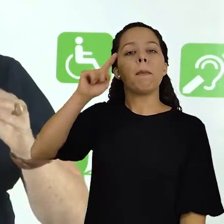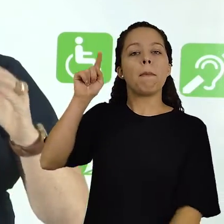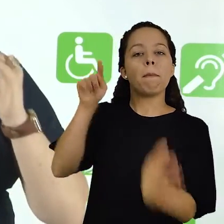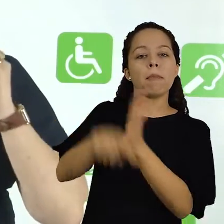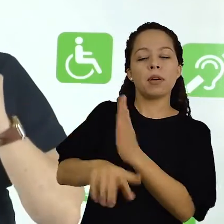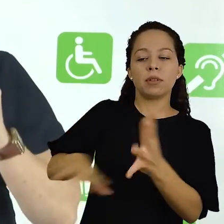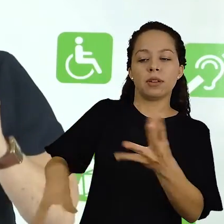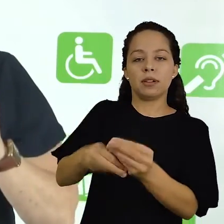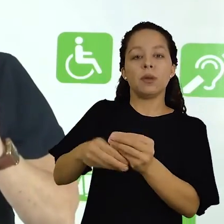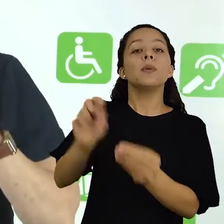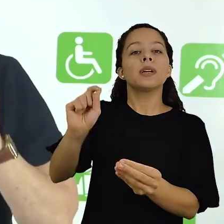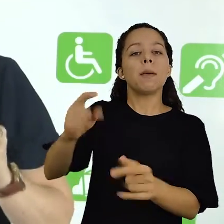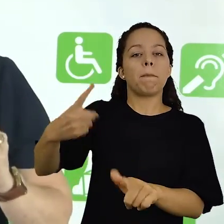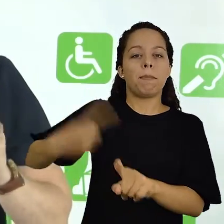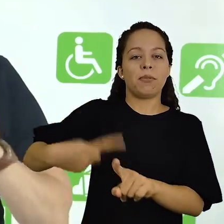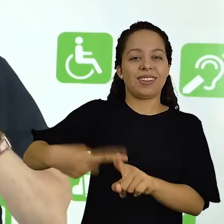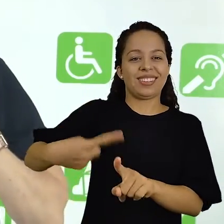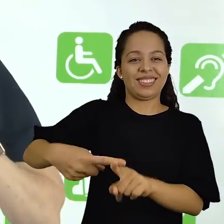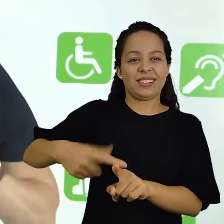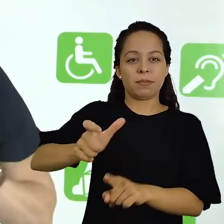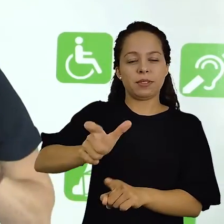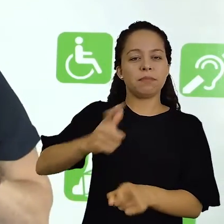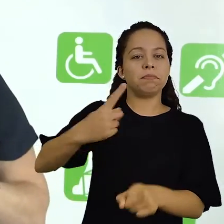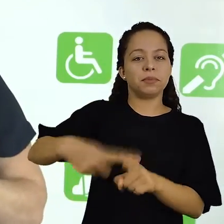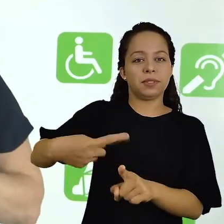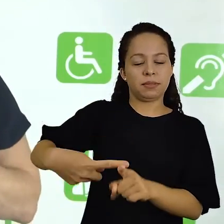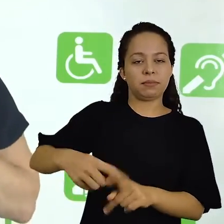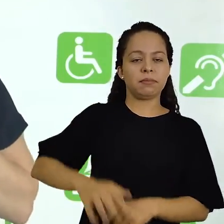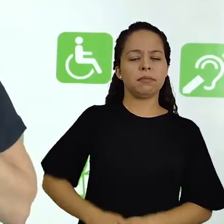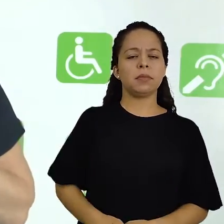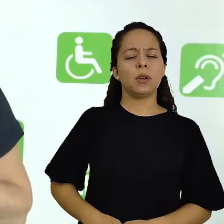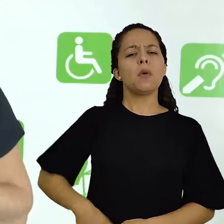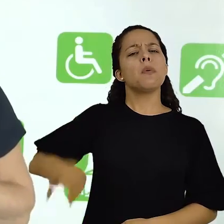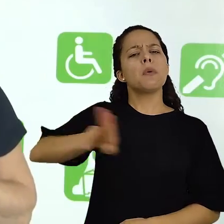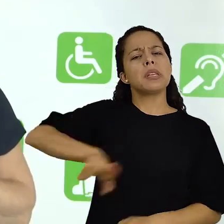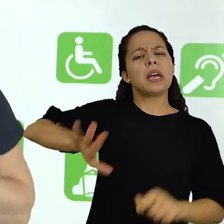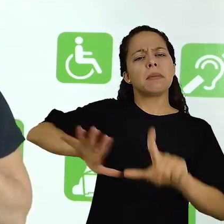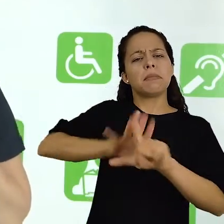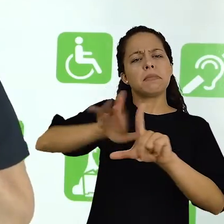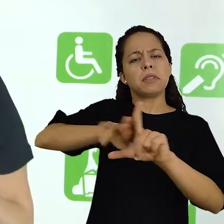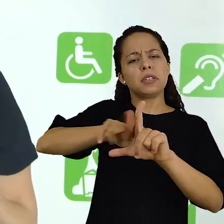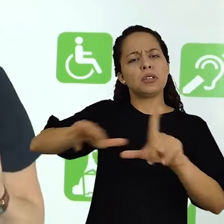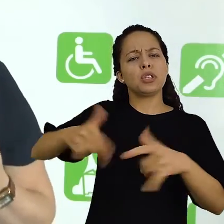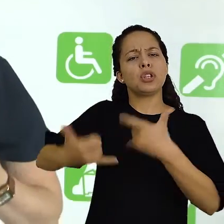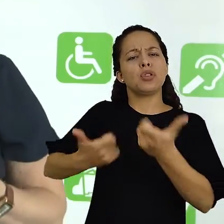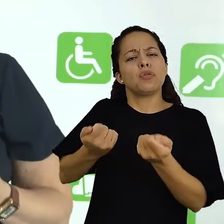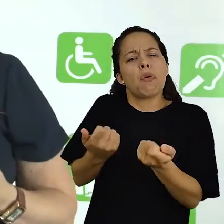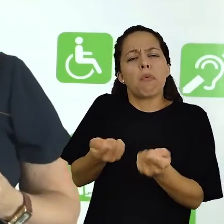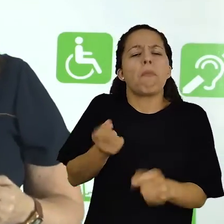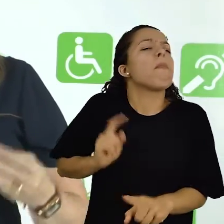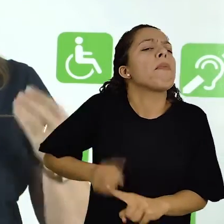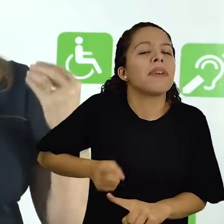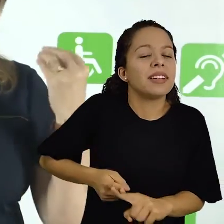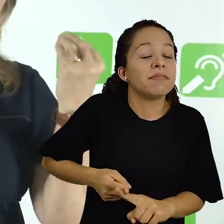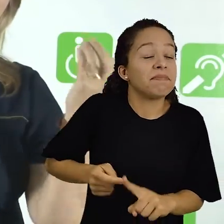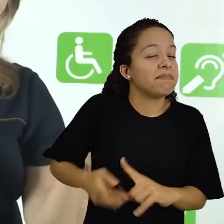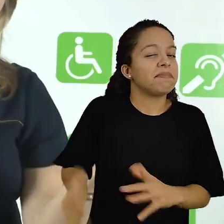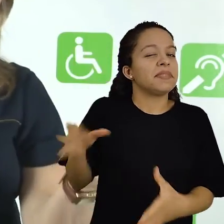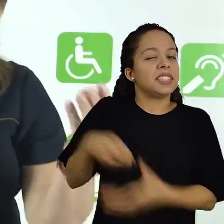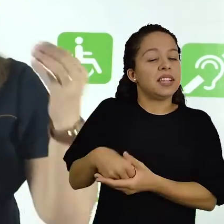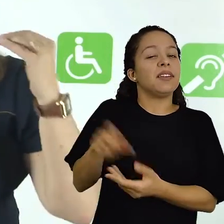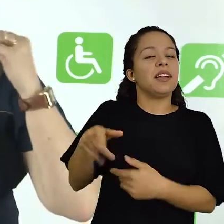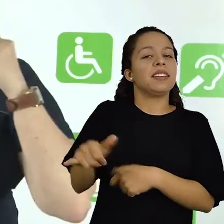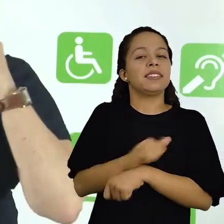perguntar, acrescentar a palavra por quê? Por exemplo, por que o uso de mídias e jogos é uma